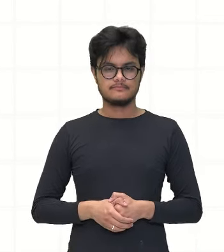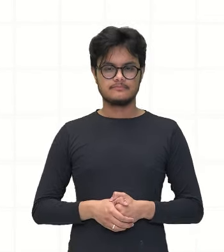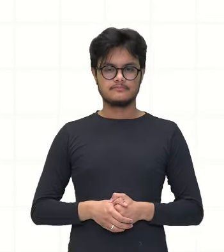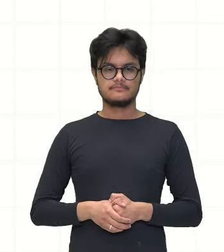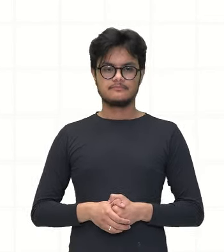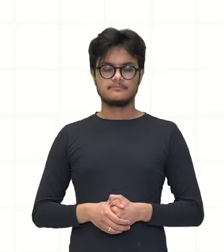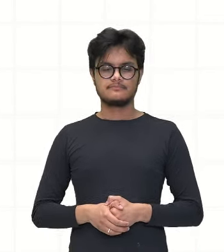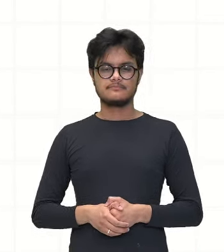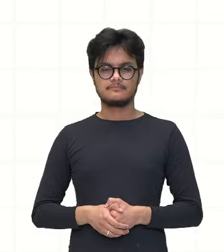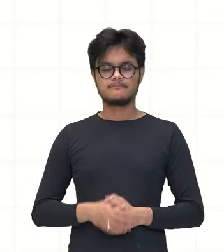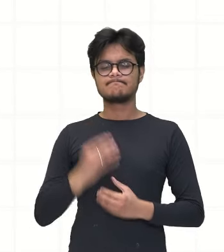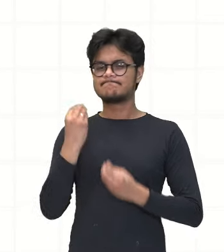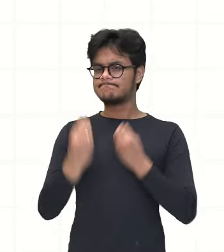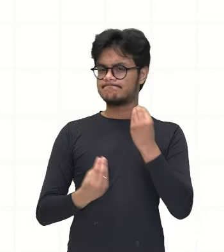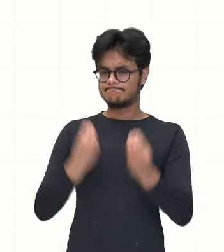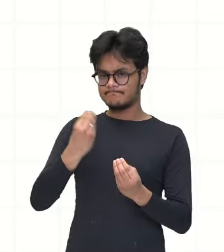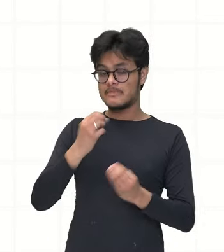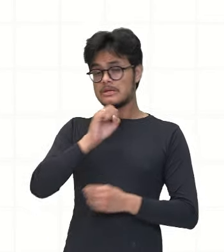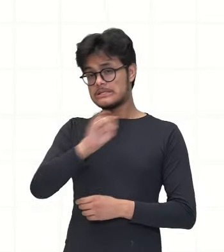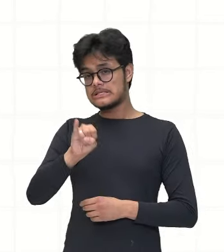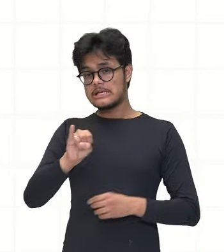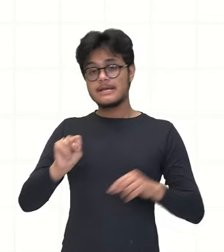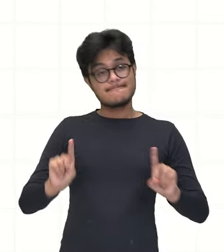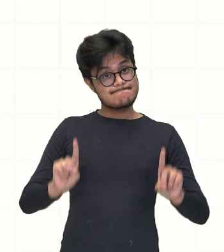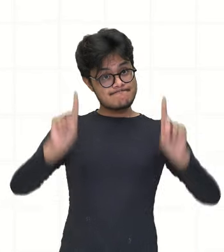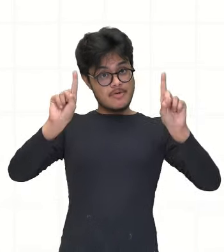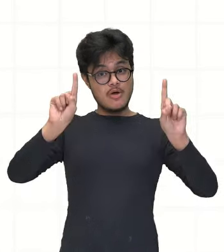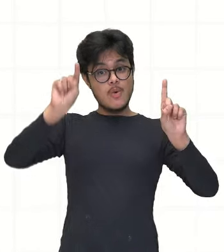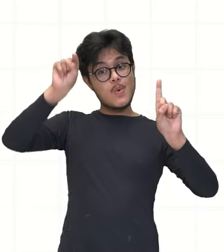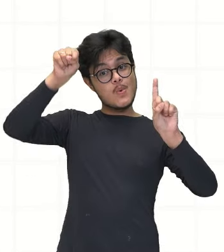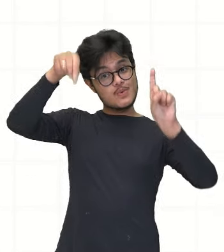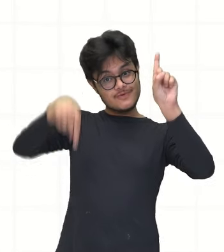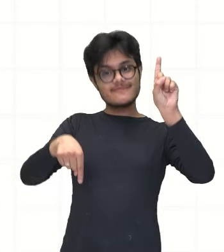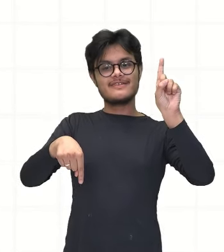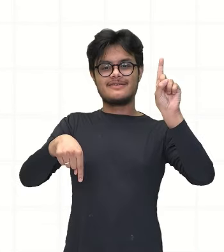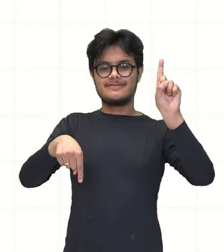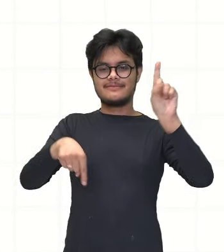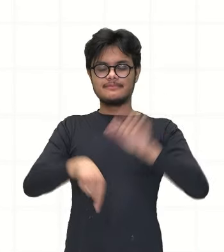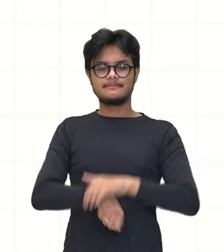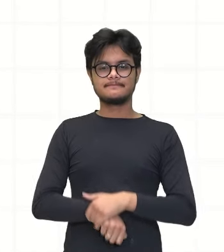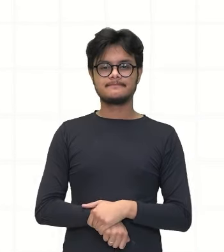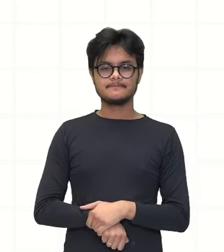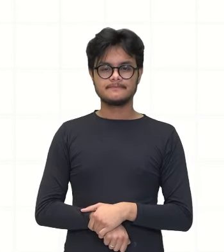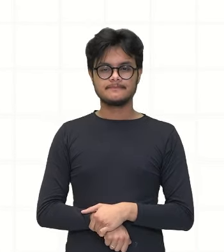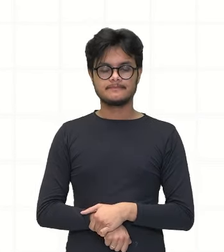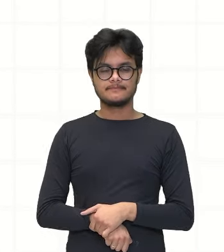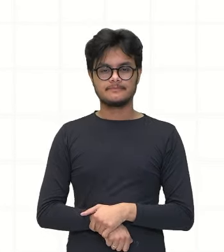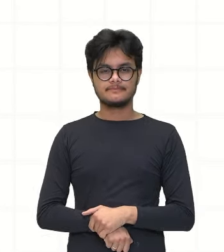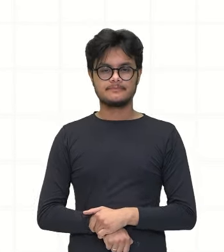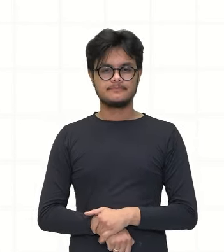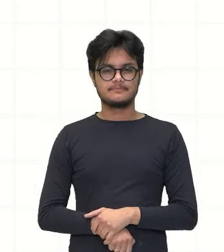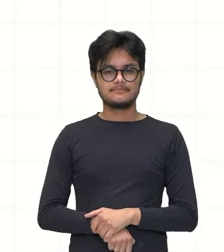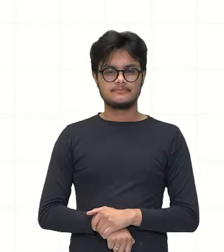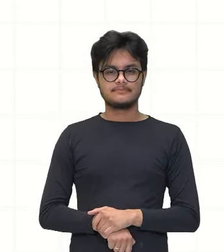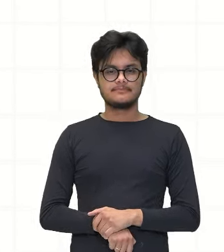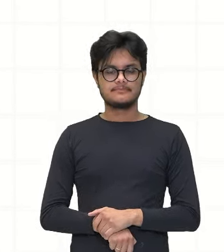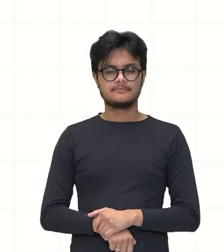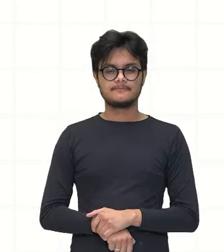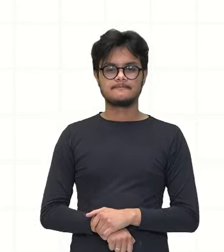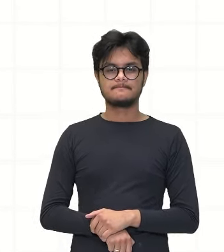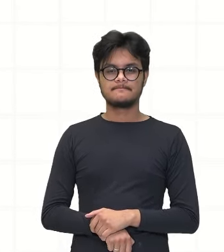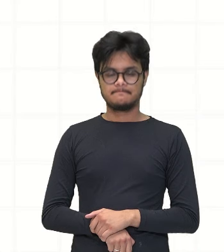se essas grandezas são diretamente proporcionais ou inversamente proporcionais. Então, o problema diz o seguinte,